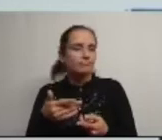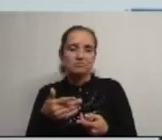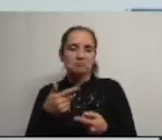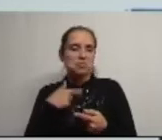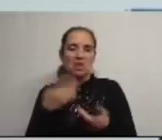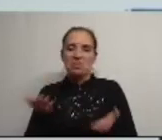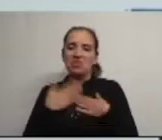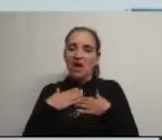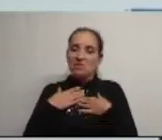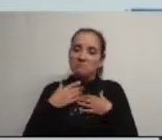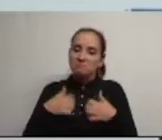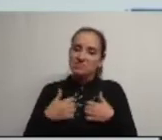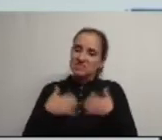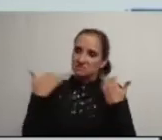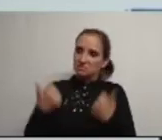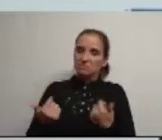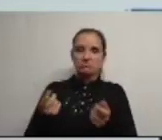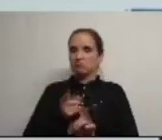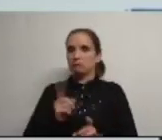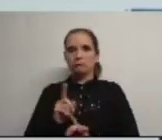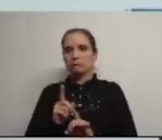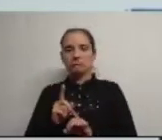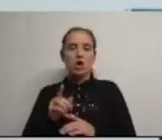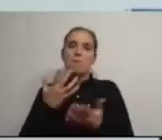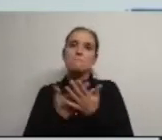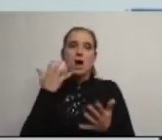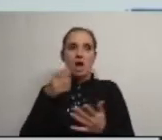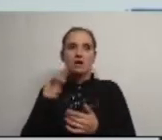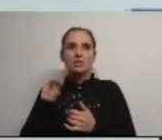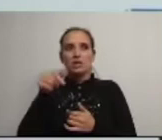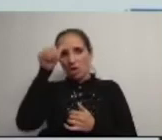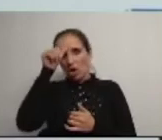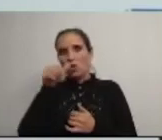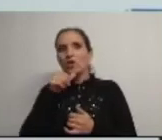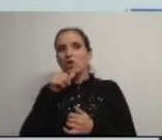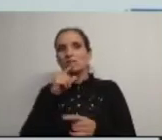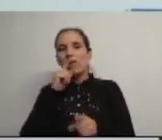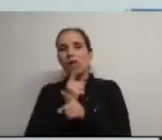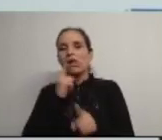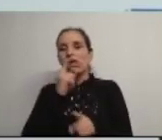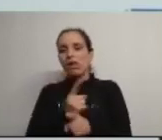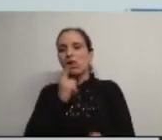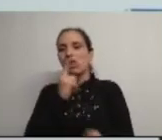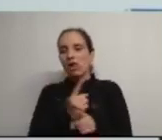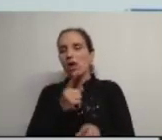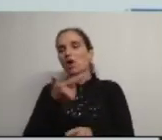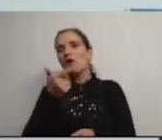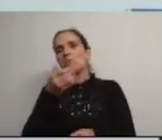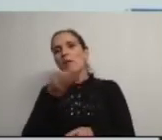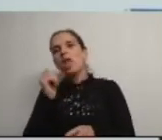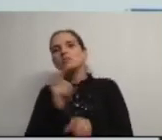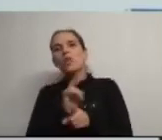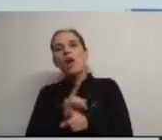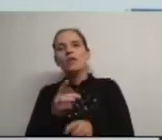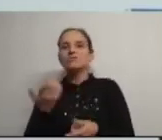convence eu diria que o único tom cor-de-rosa que marca o nosso Conselho é este repetido tico socialista de despesismo mal dirigido